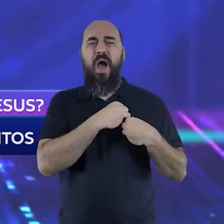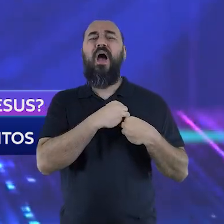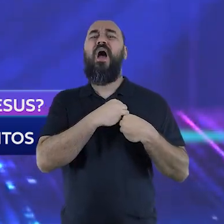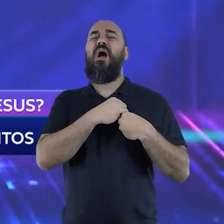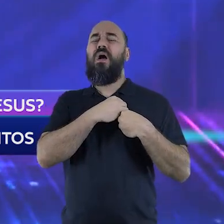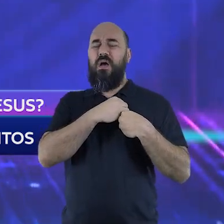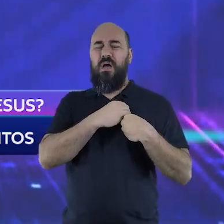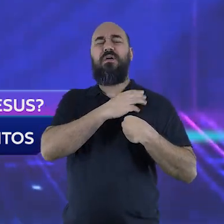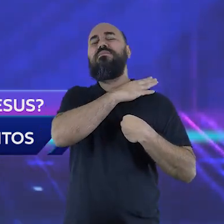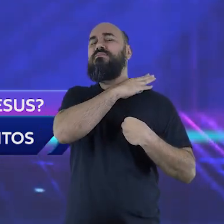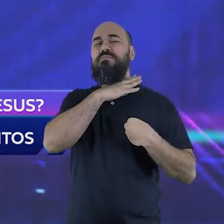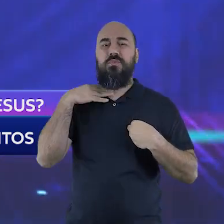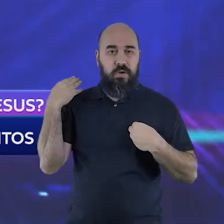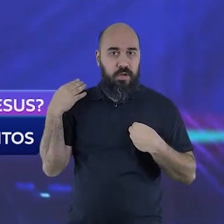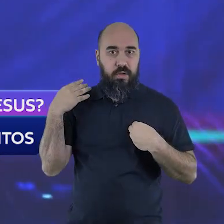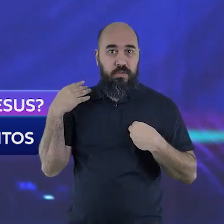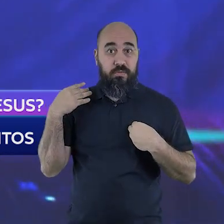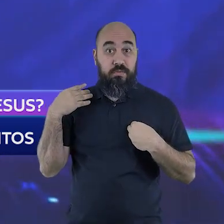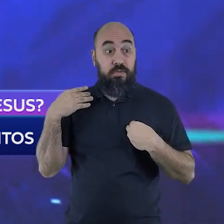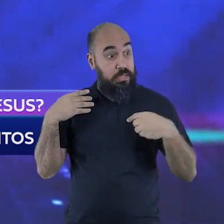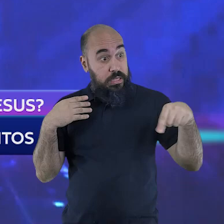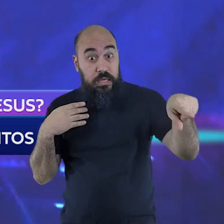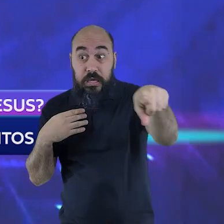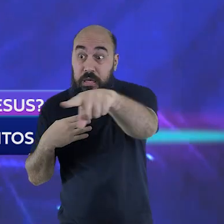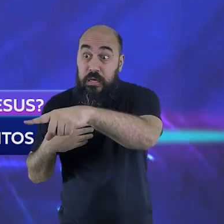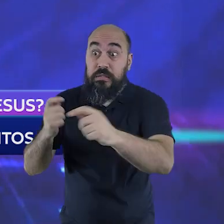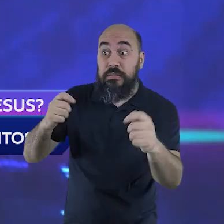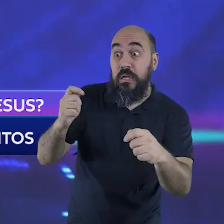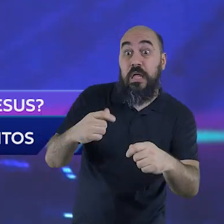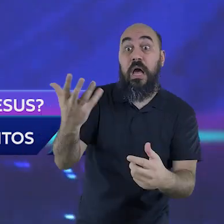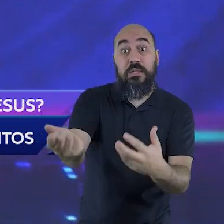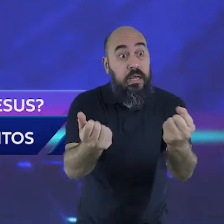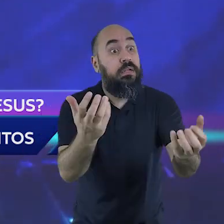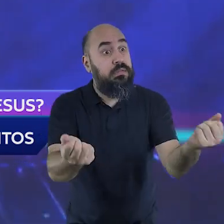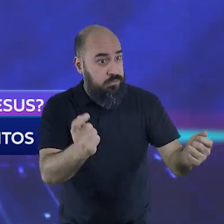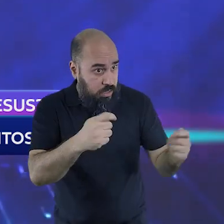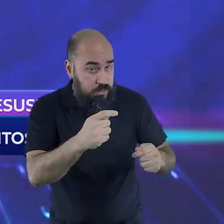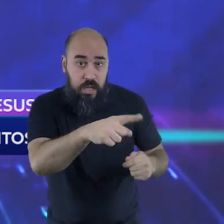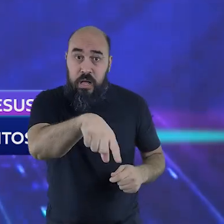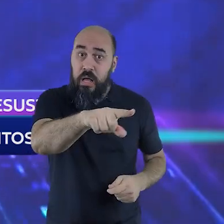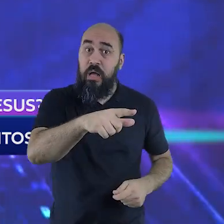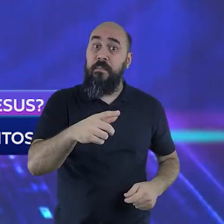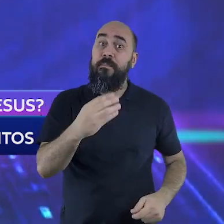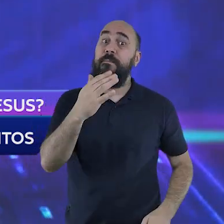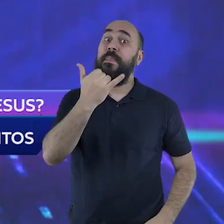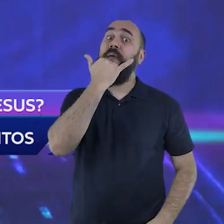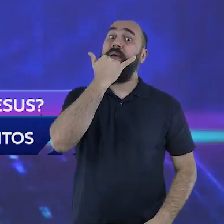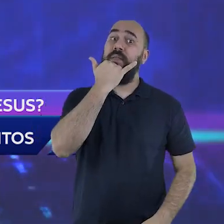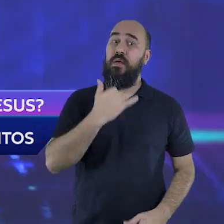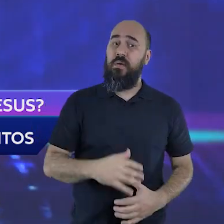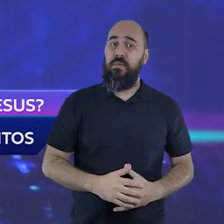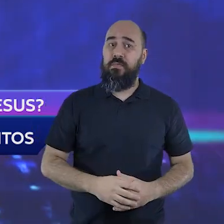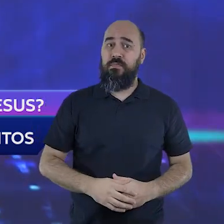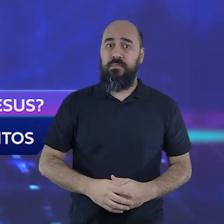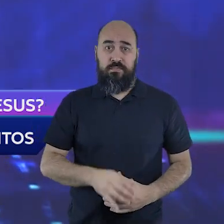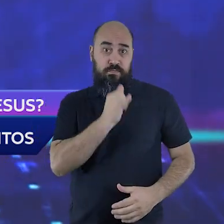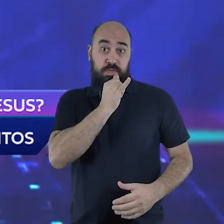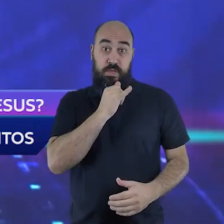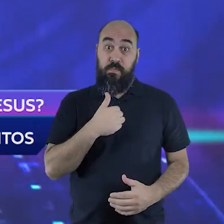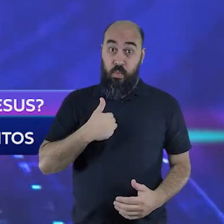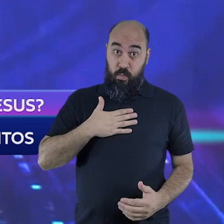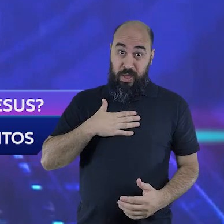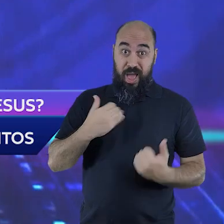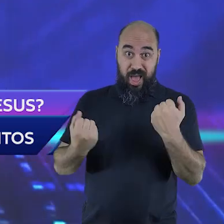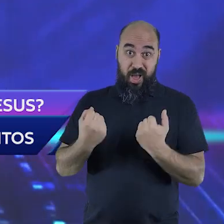de algo que era culpa apenas do ser humano. O roubo do carro? A culpa era minha? Eu estava